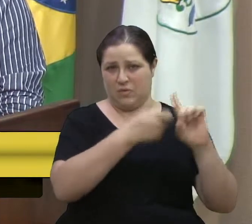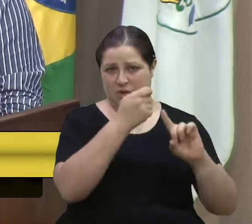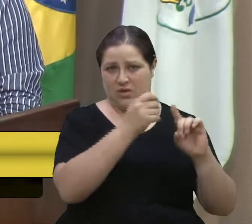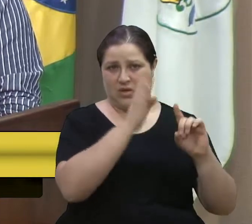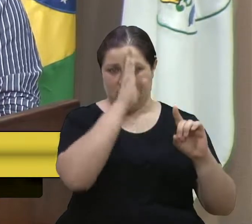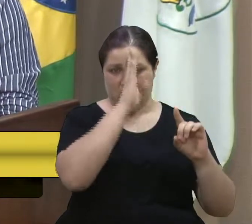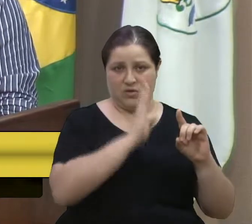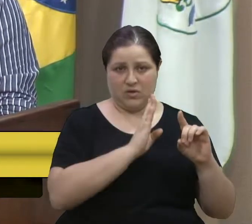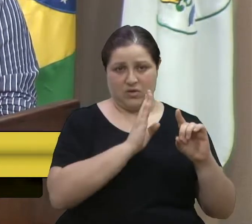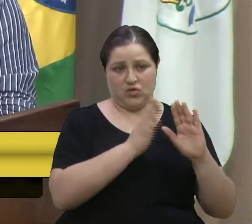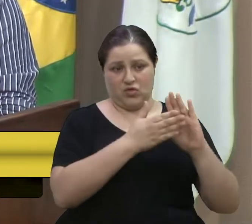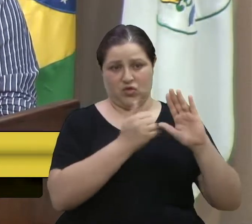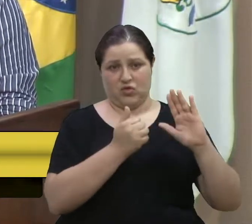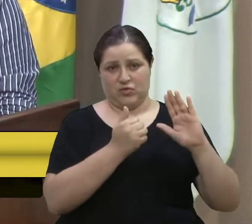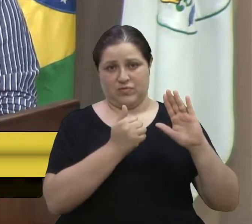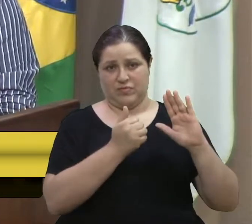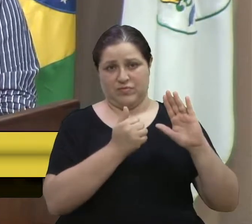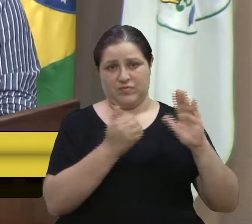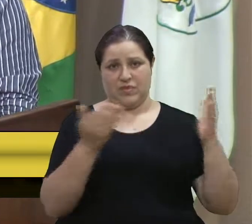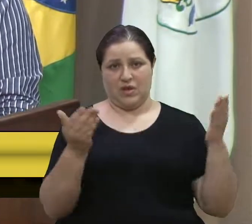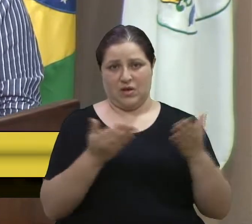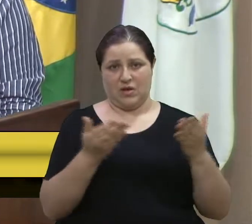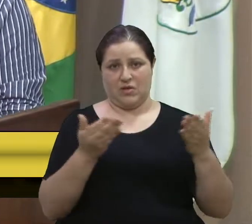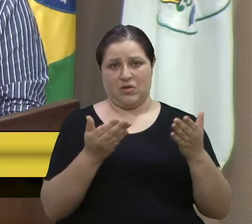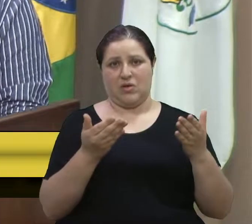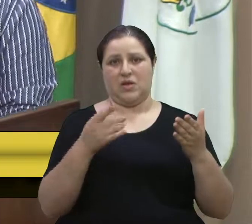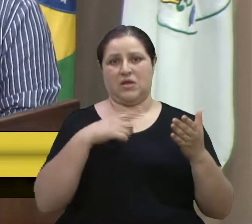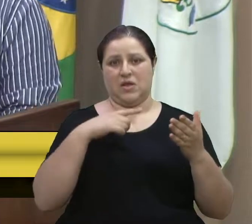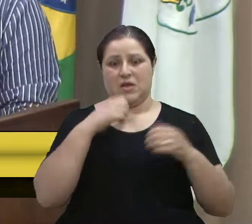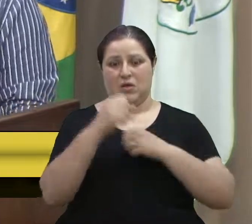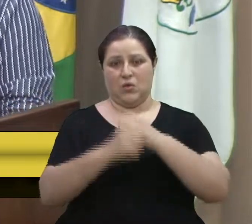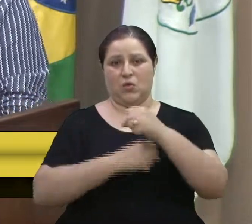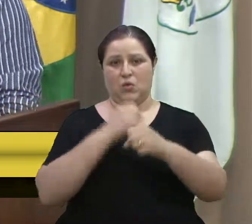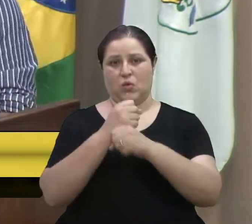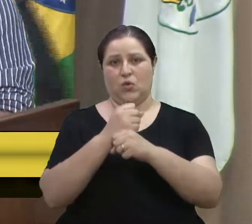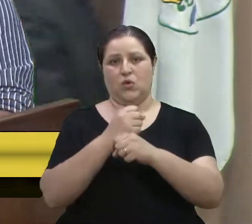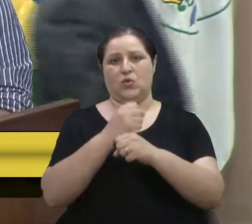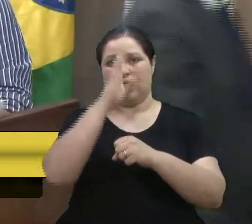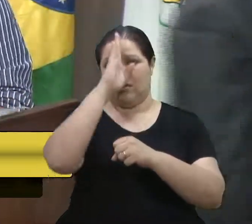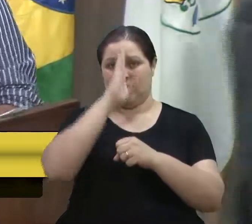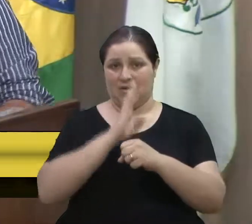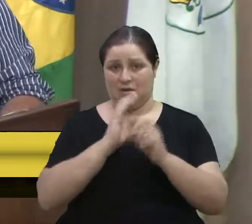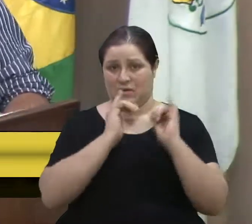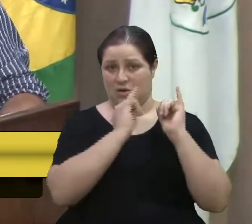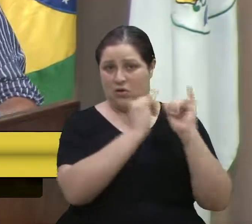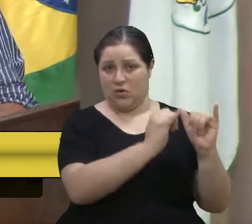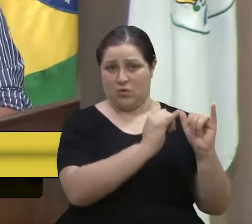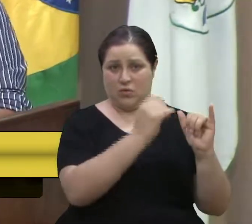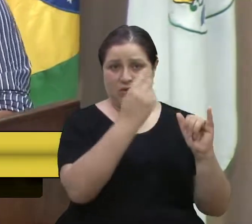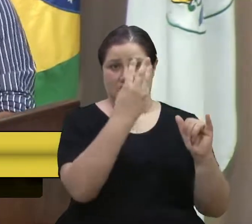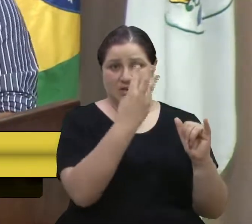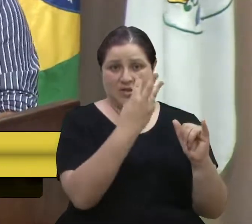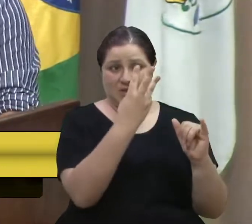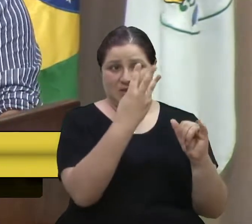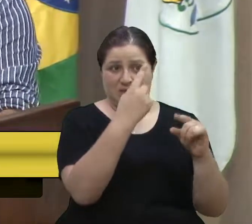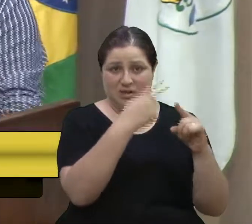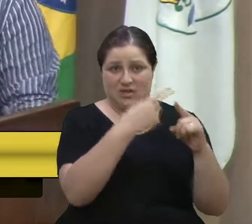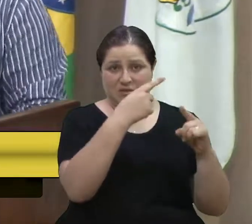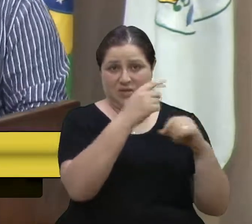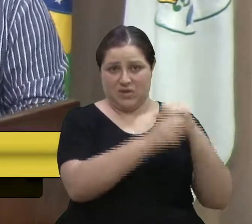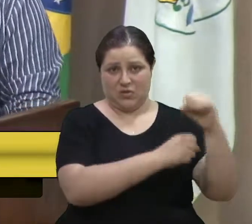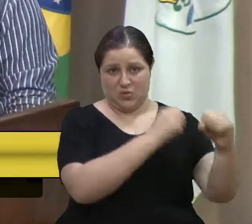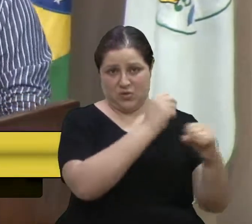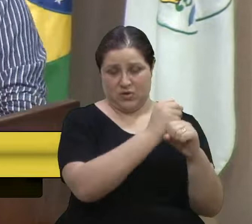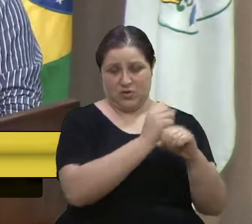Foi o passeio livre, passou a ser 3 por ano. Na pandemia, é bom lembrar que a Secretaria